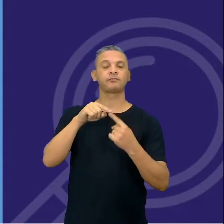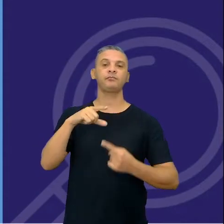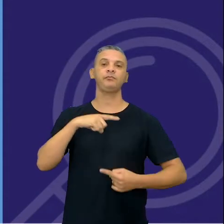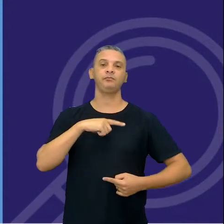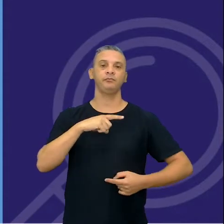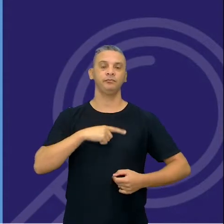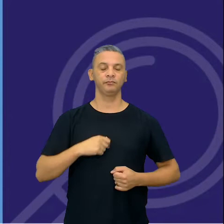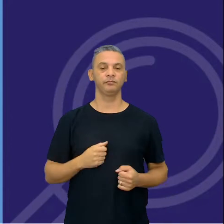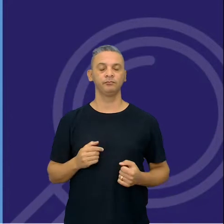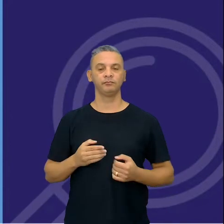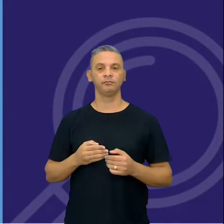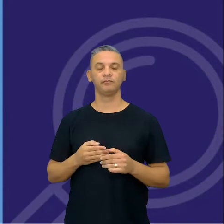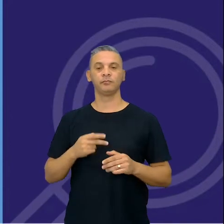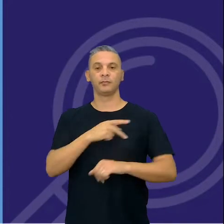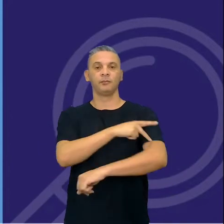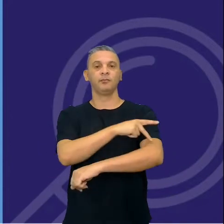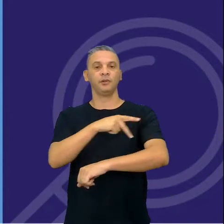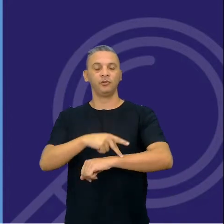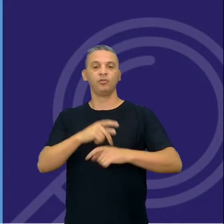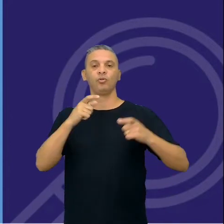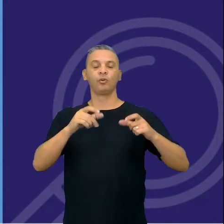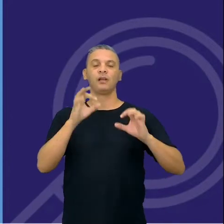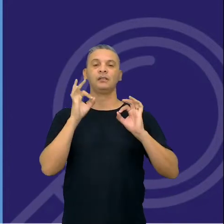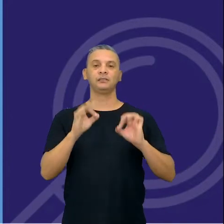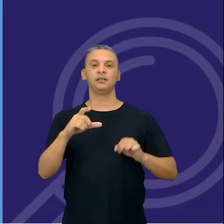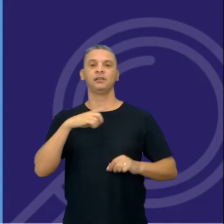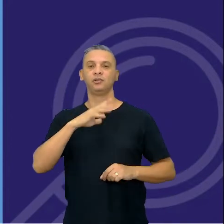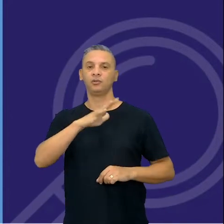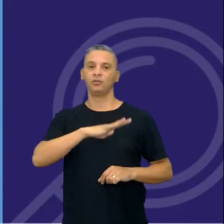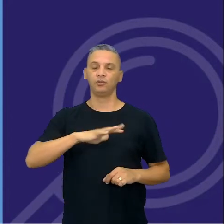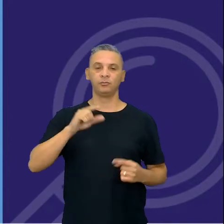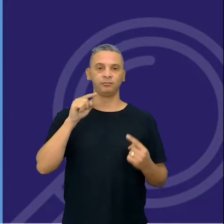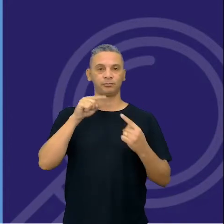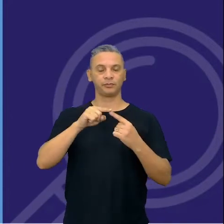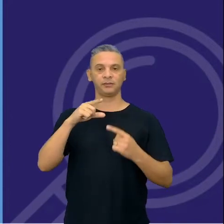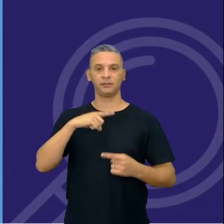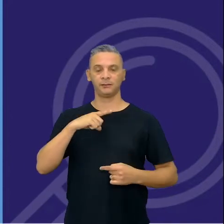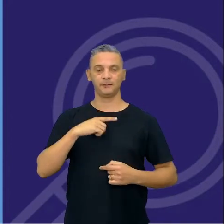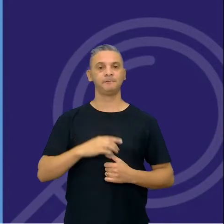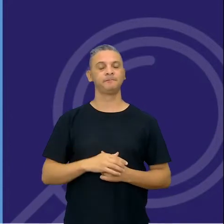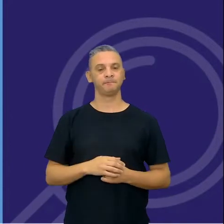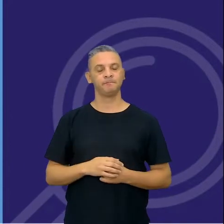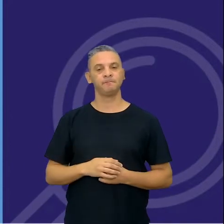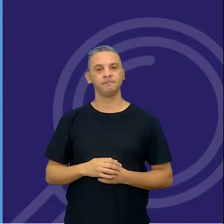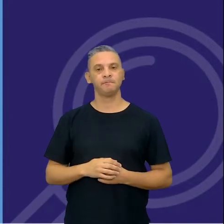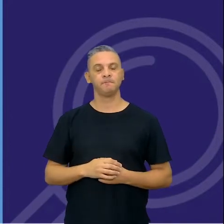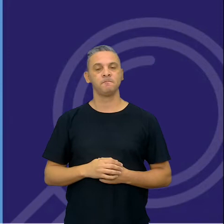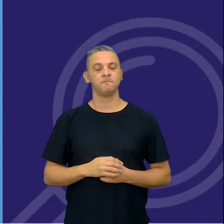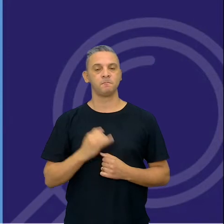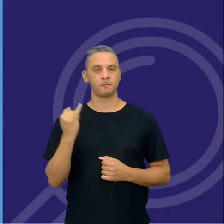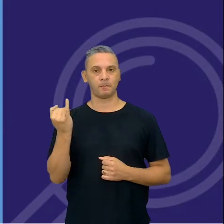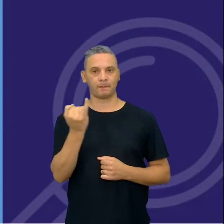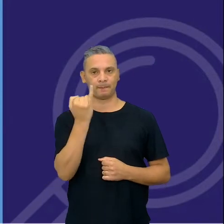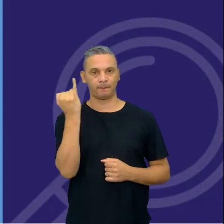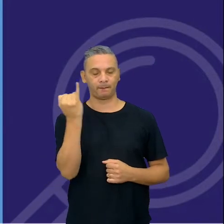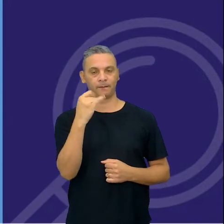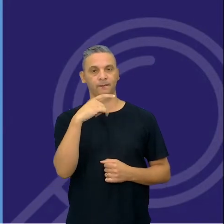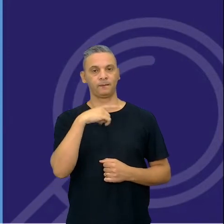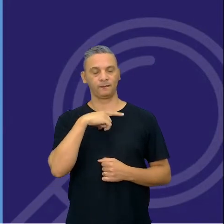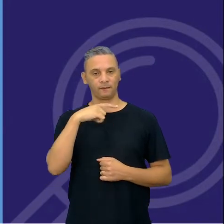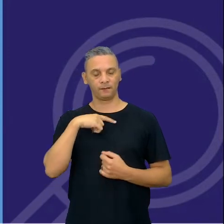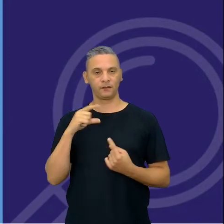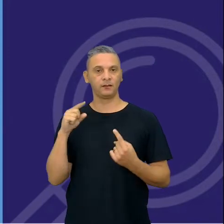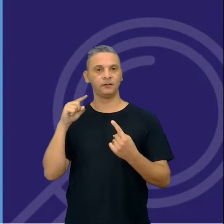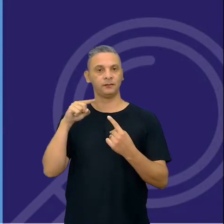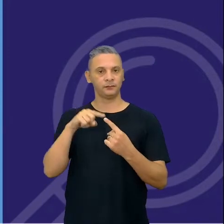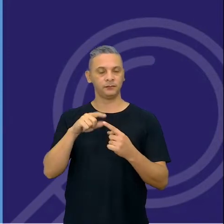pedagógica, eu tenho um local onde aquilo ali é aplicado, tá? Então, isso que é o importante, é o